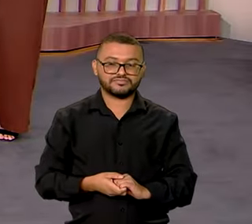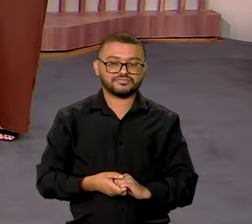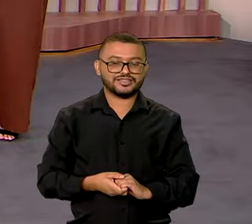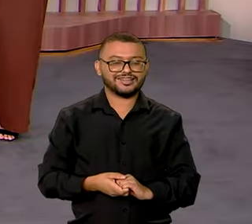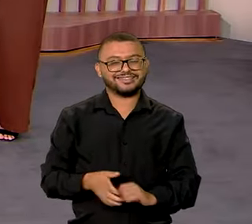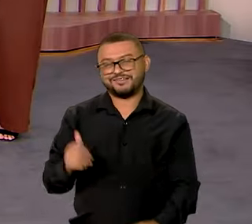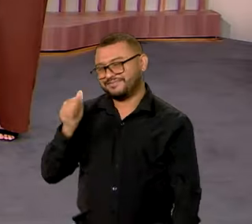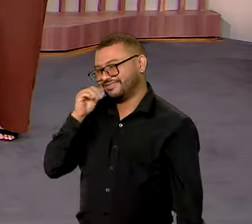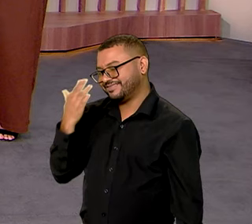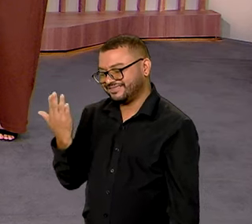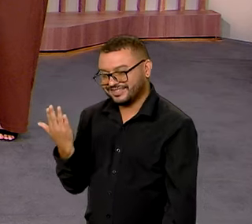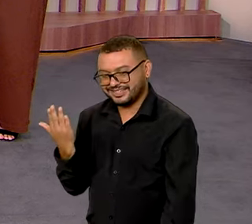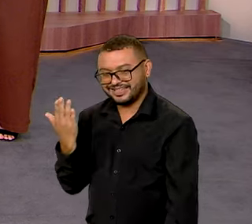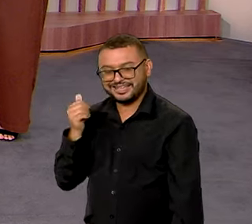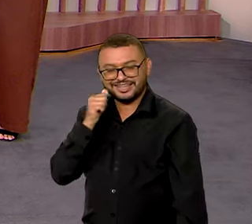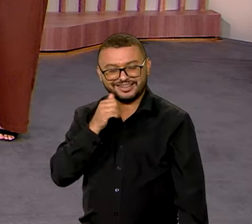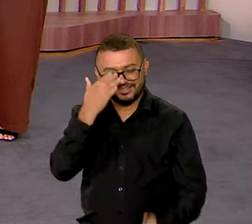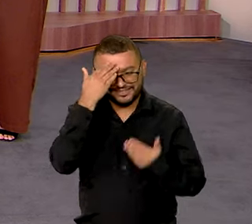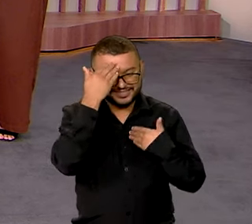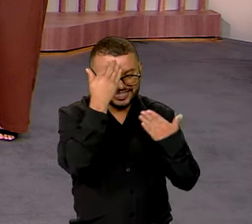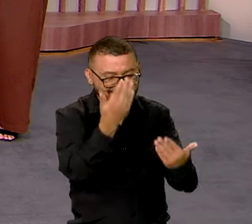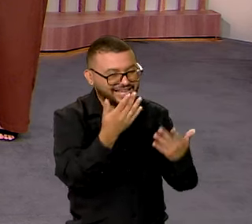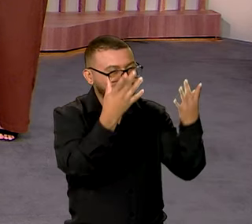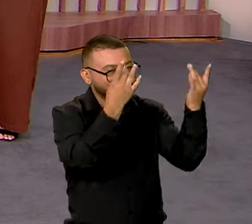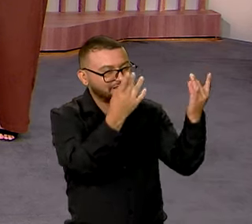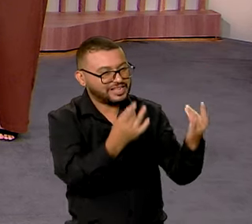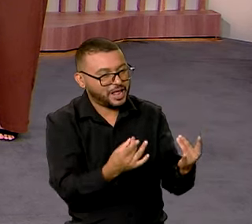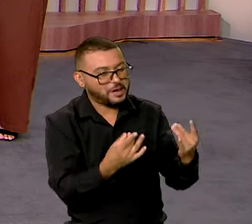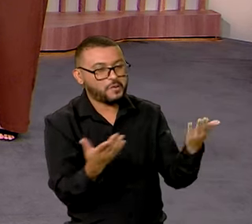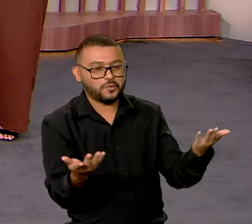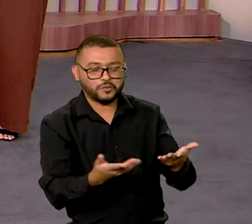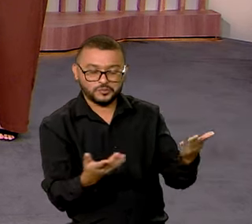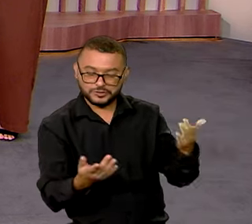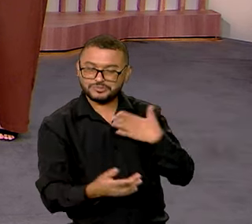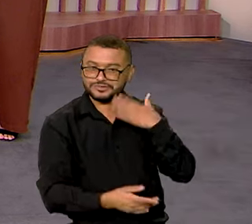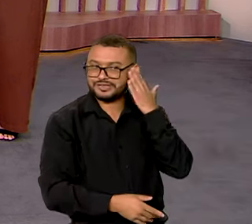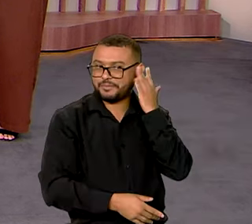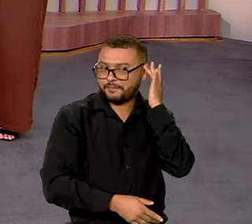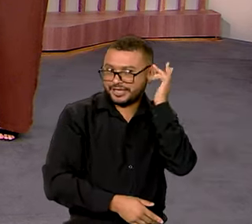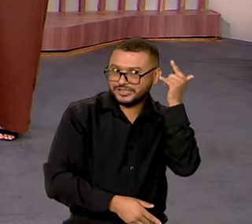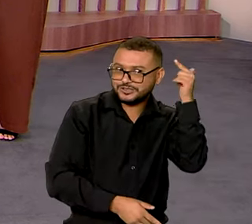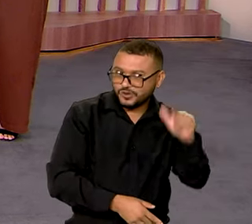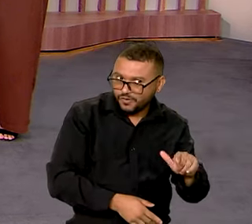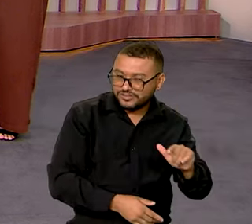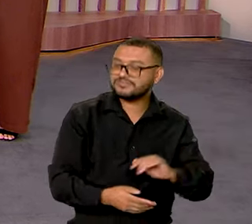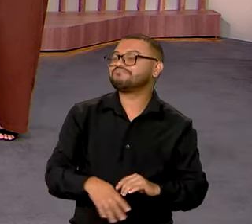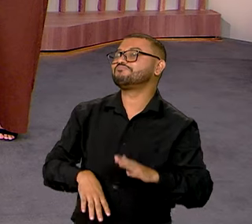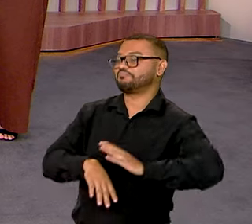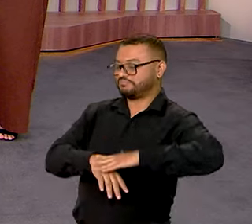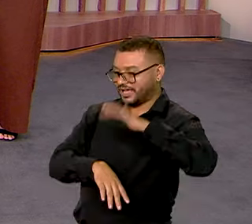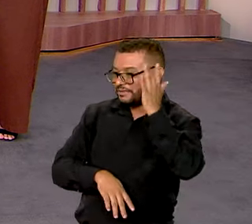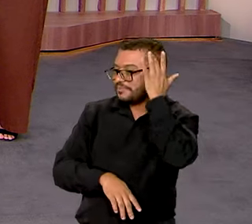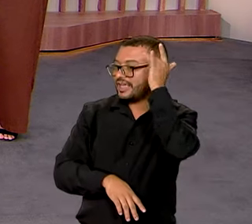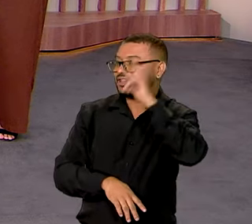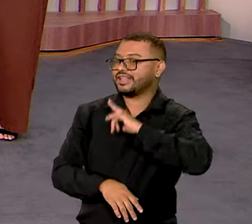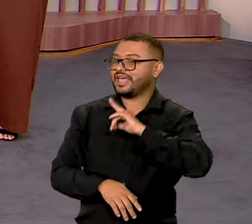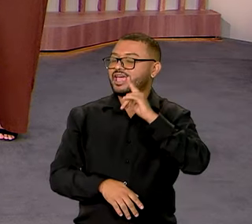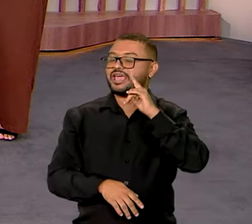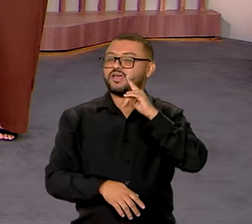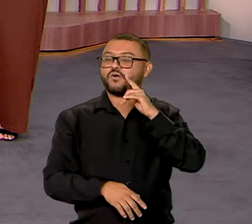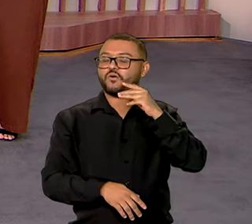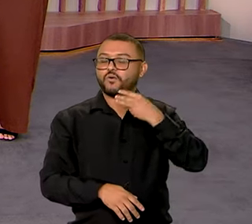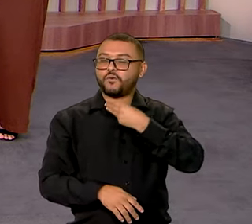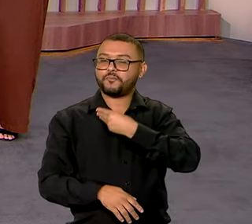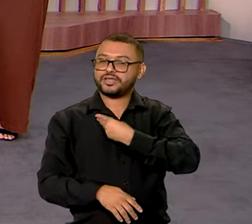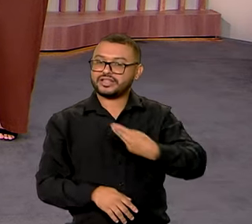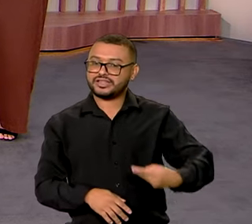Karine, obrigada por trazer essas informações, esses destaques do Bom Dia Ministro. Eu ouvi dizer que amanhã tem outro. Amanhã tem mais. Amanhã a gente vai receber, Vanessa, o